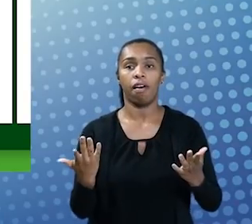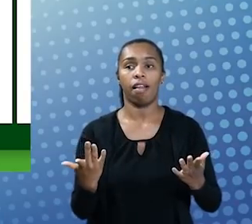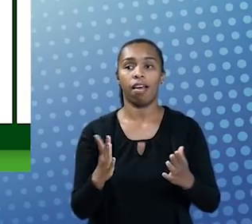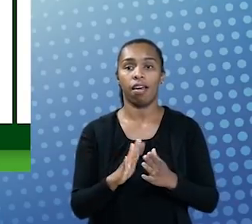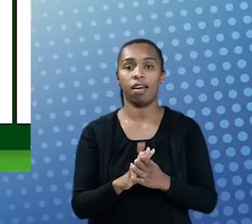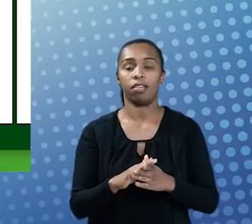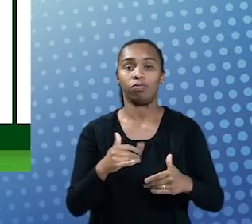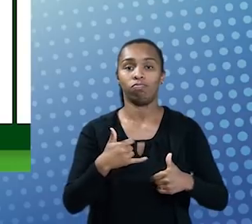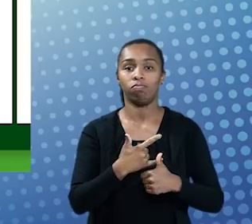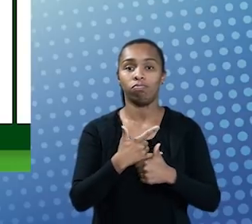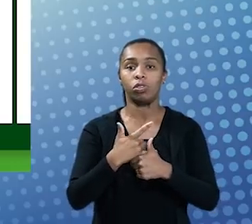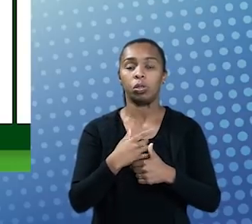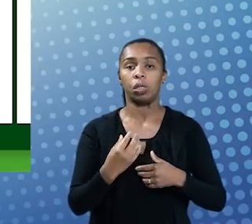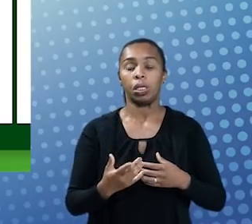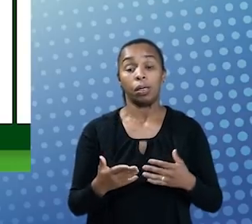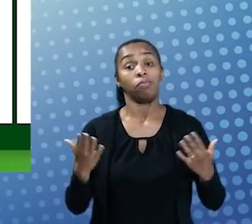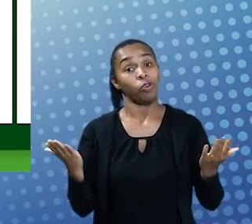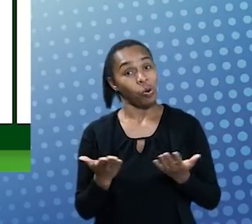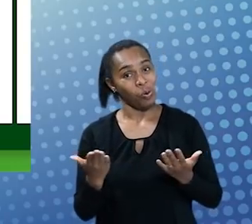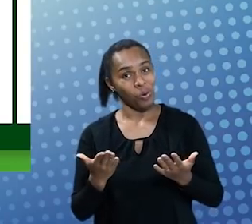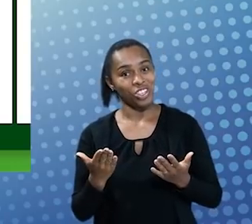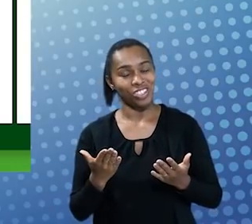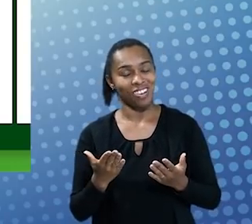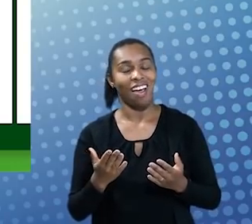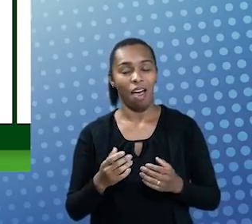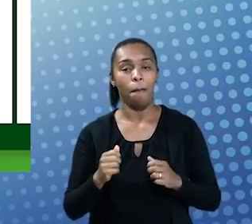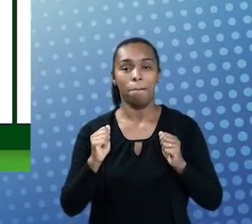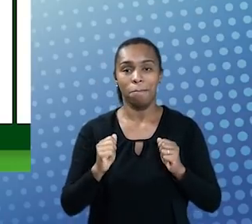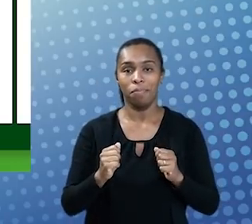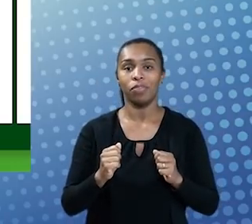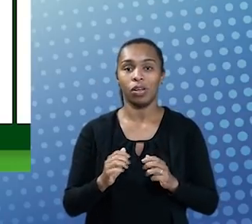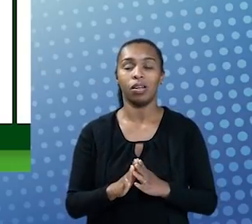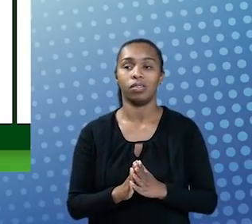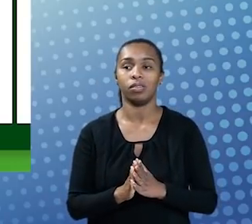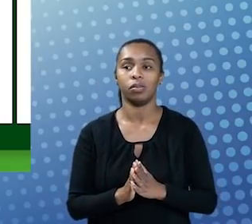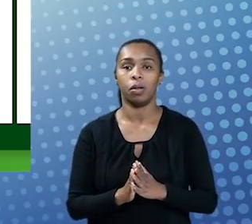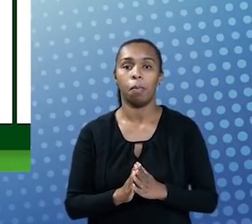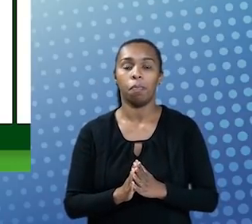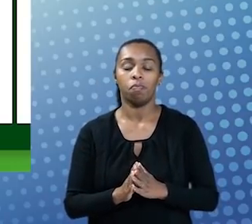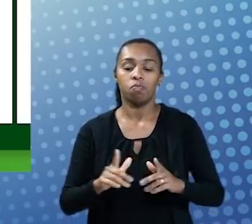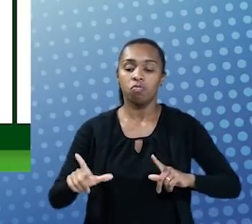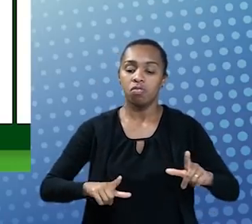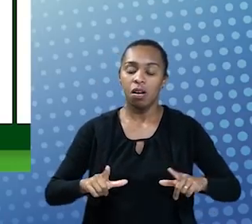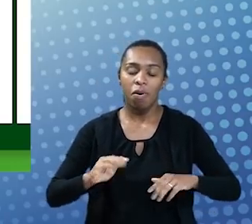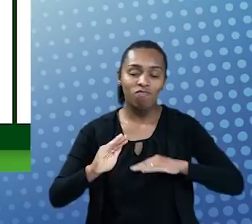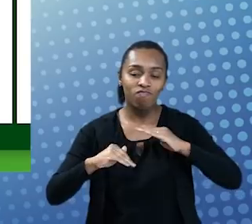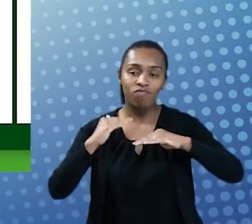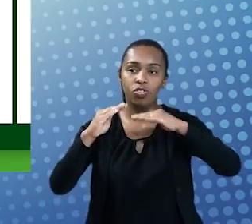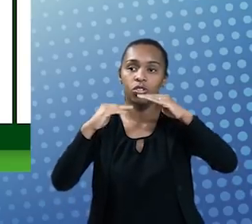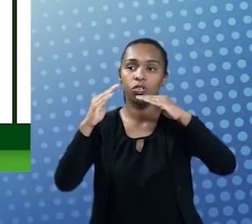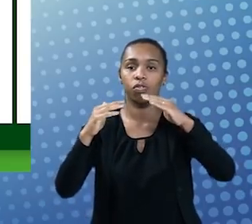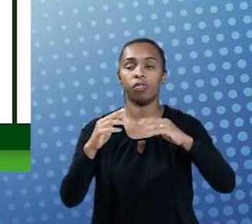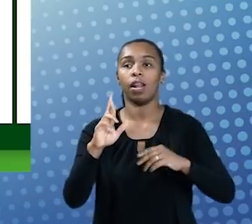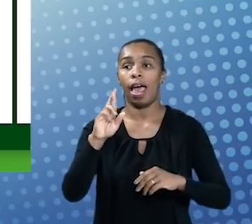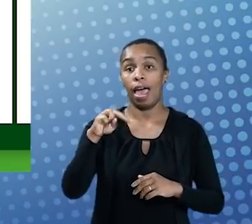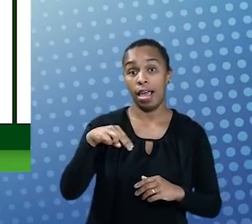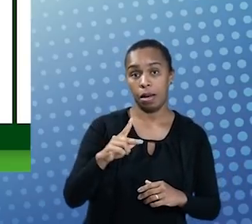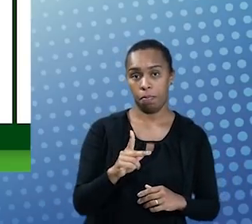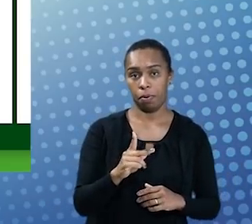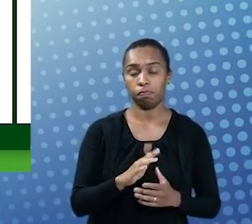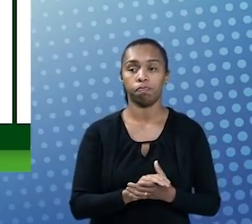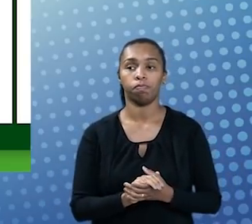e que, nesse momento de hoje, torna-se possível por conta do trabalho que vem sendo desenvolvido pela RNP.